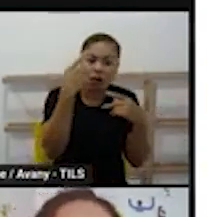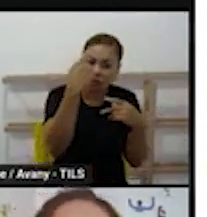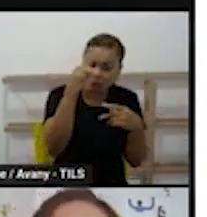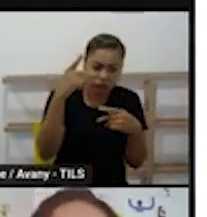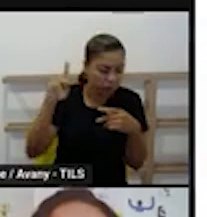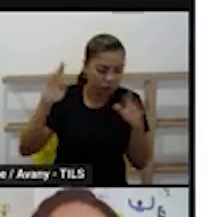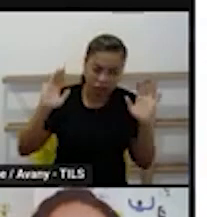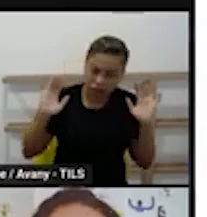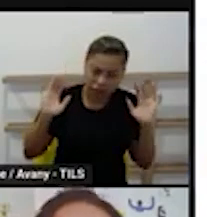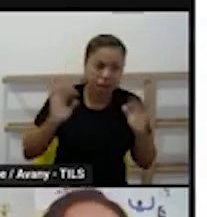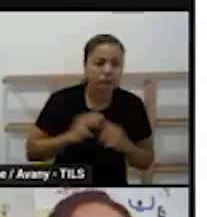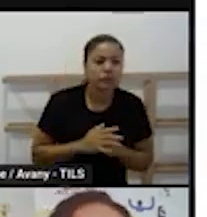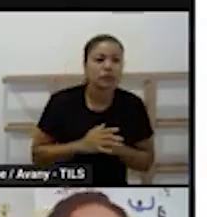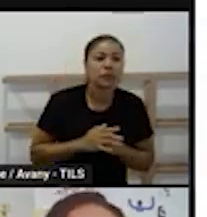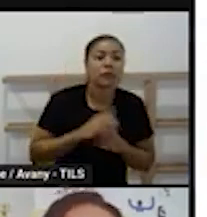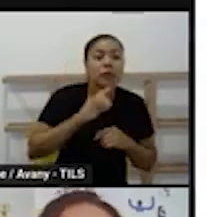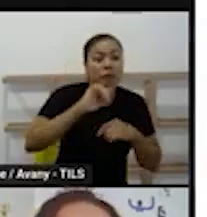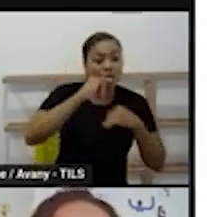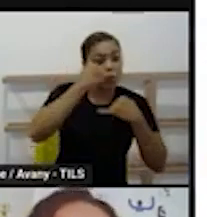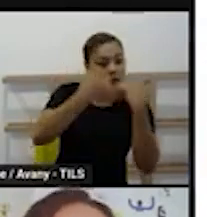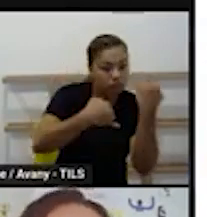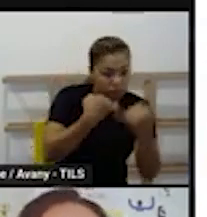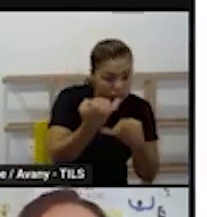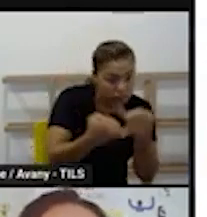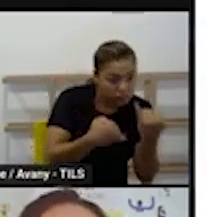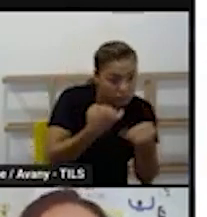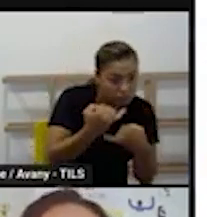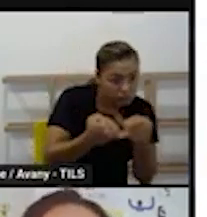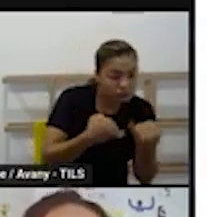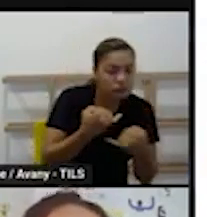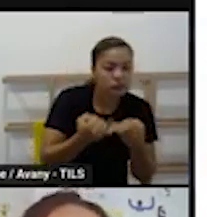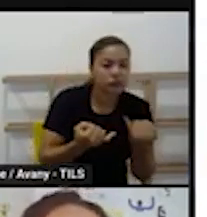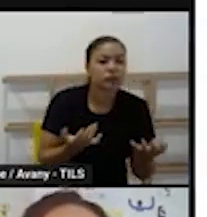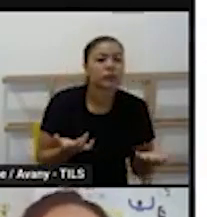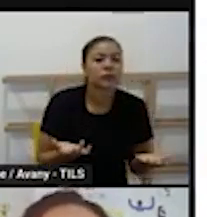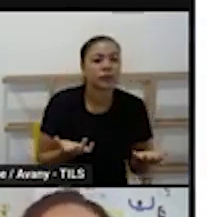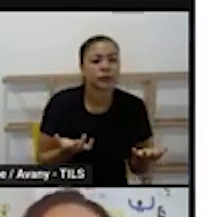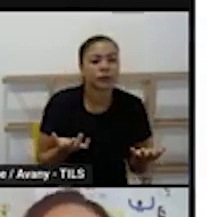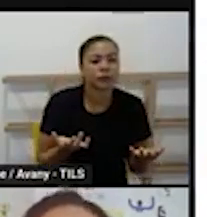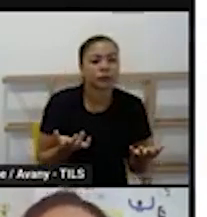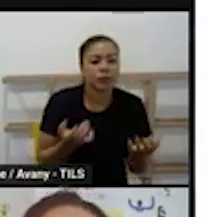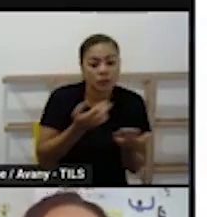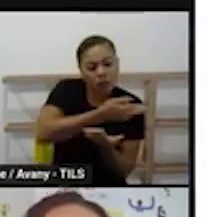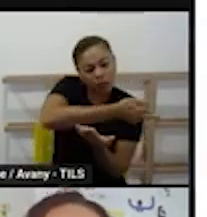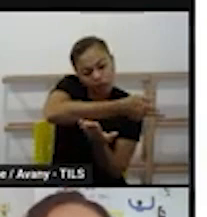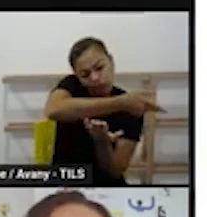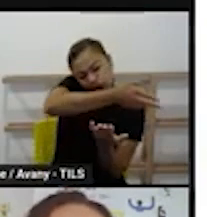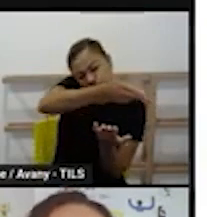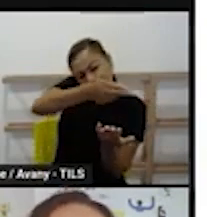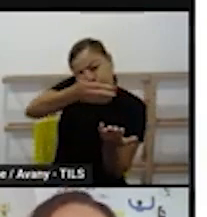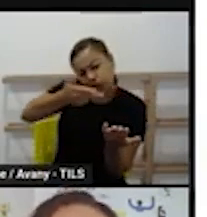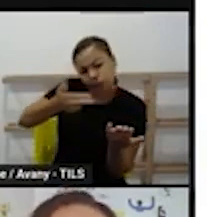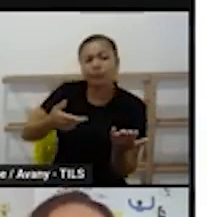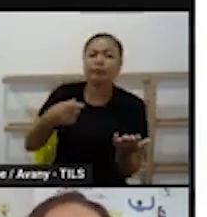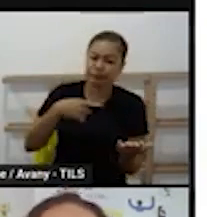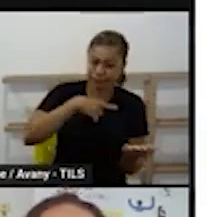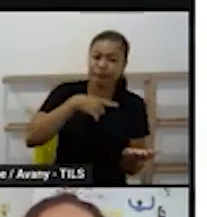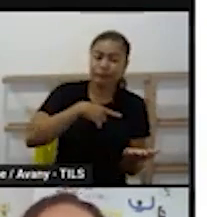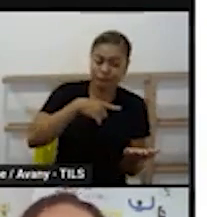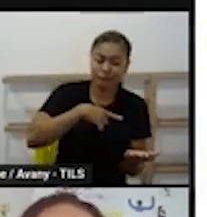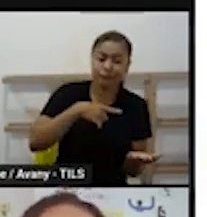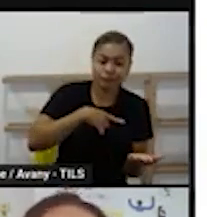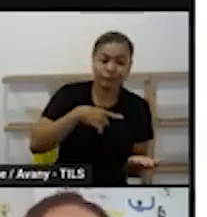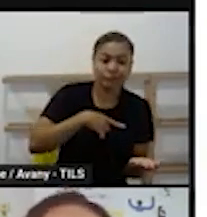aí vem o brincar e a gente tem essa essa diversidade do brincar aí segunda-feira o brincar heurístico